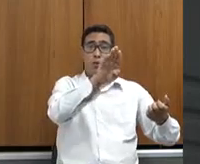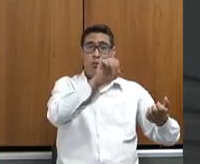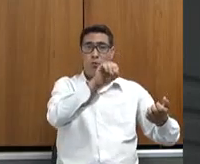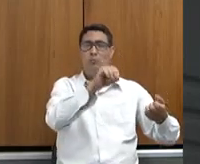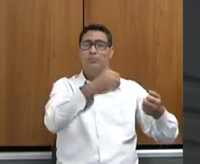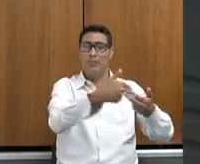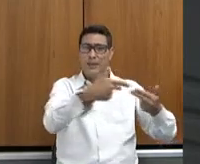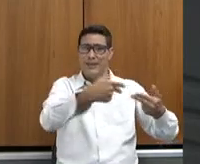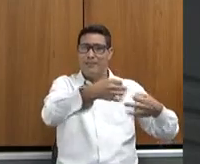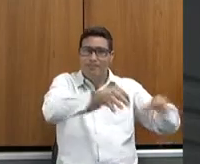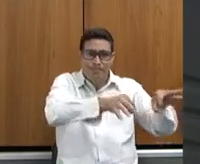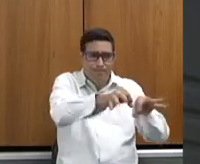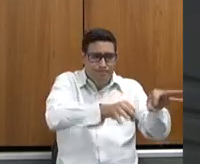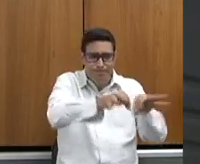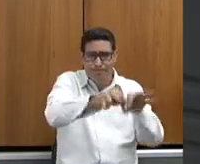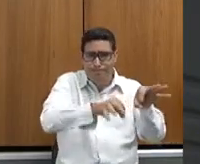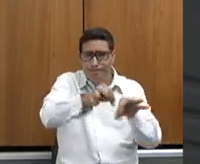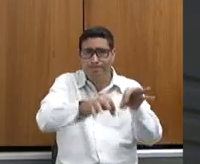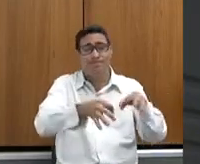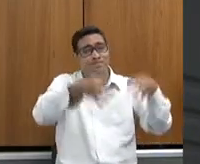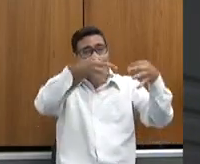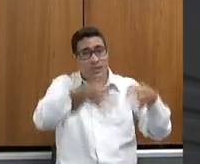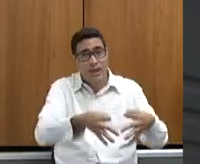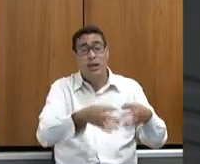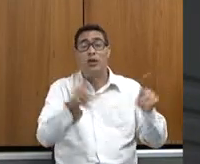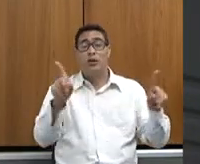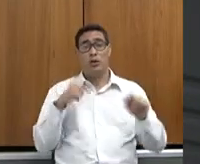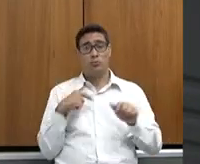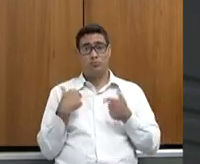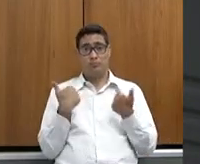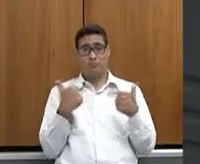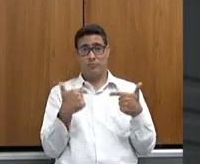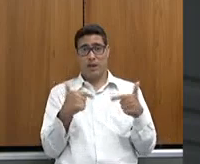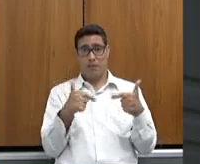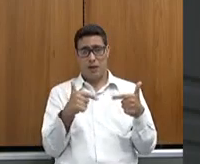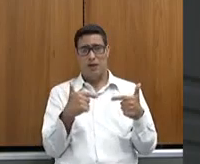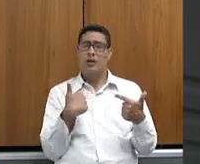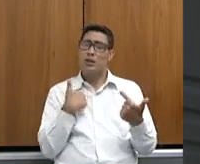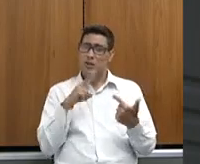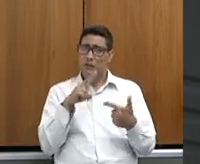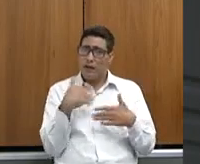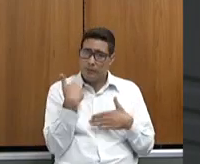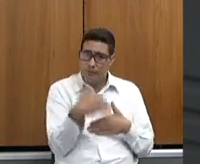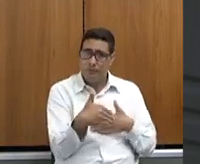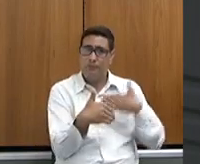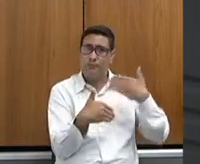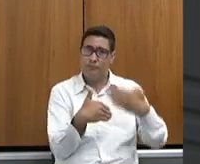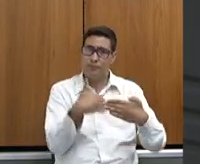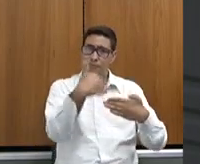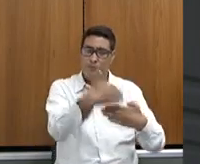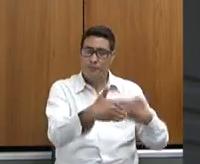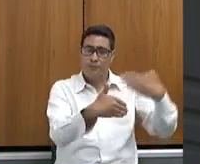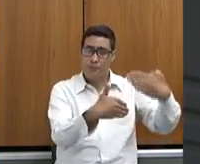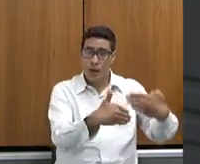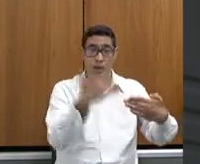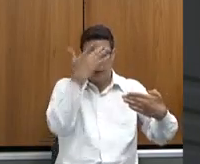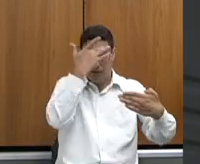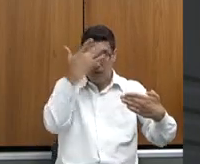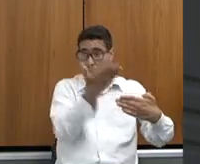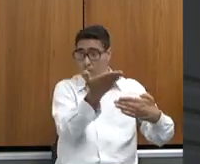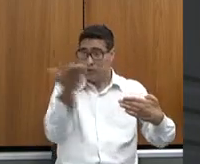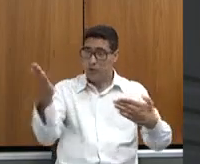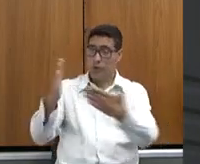claro. Então, assim, é um trabalho que nós vamos ter que começar aqui, crescendo, buscando os parceiros, ter recurso para isso,